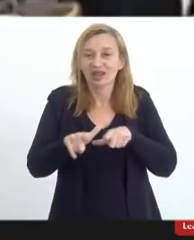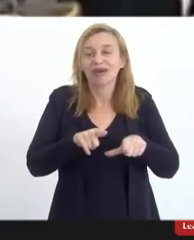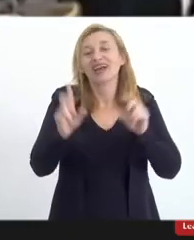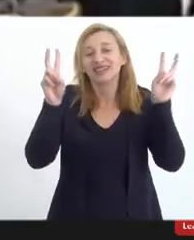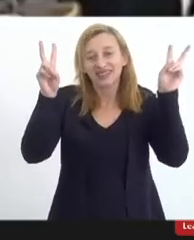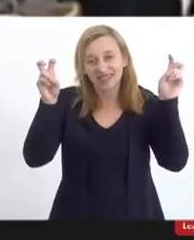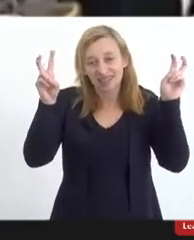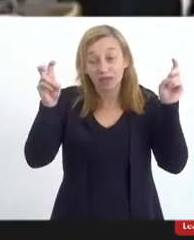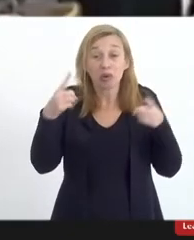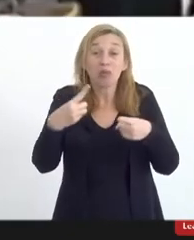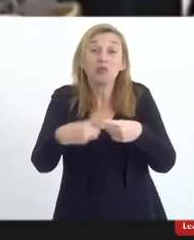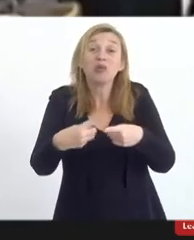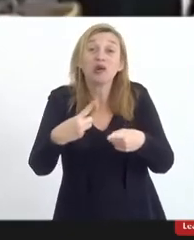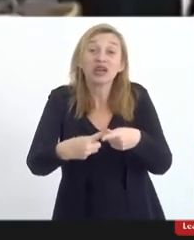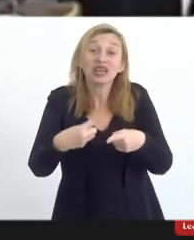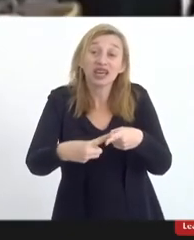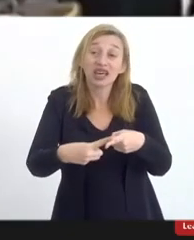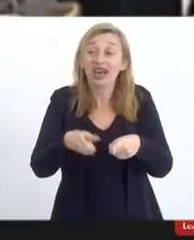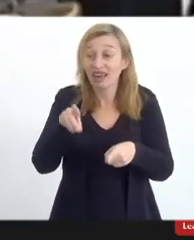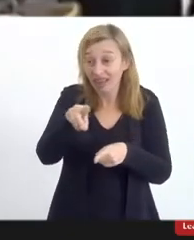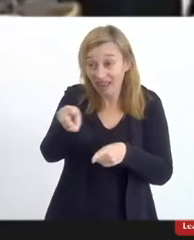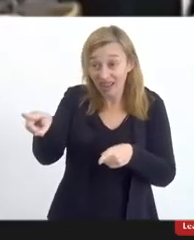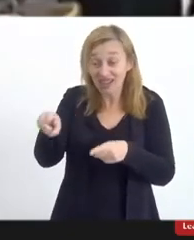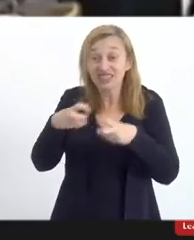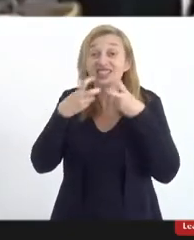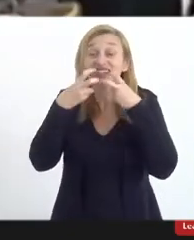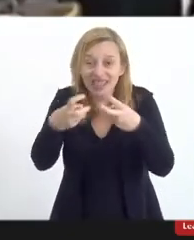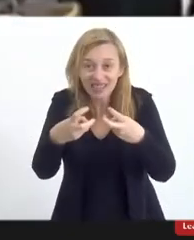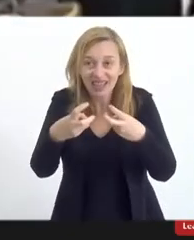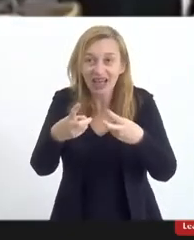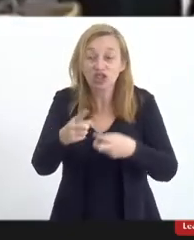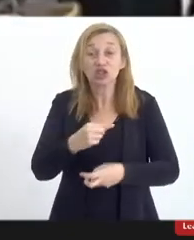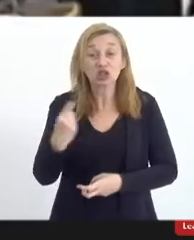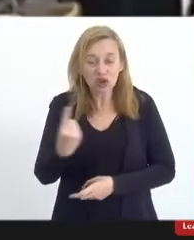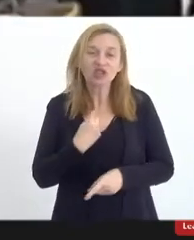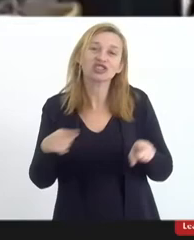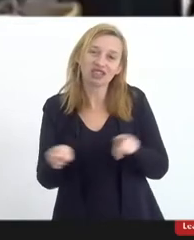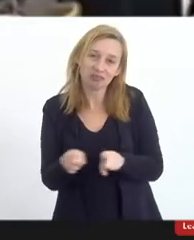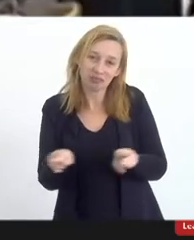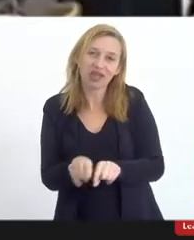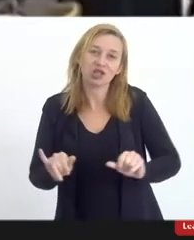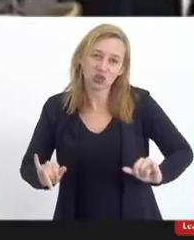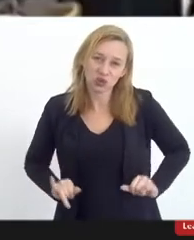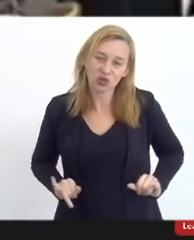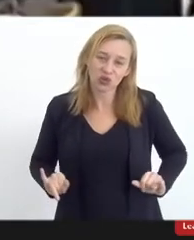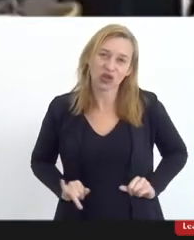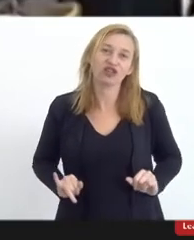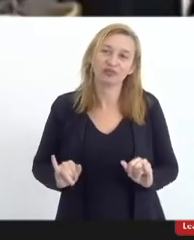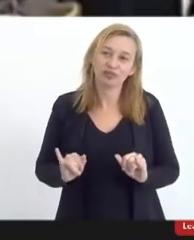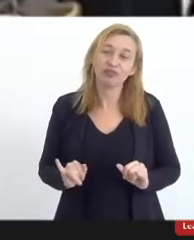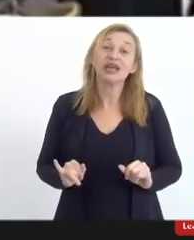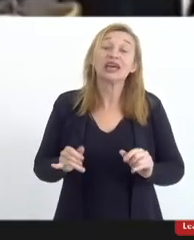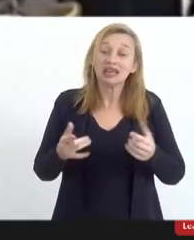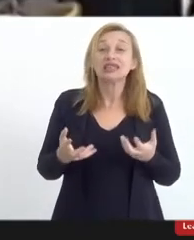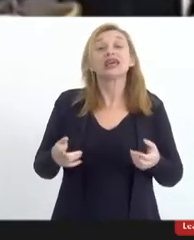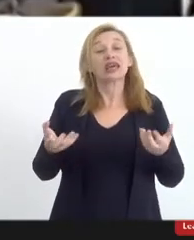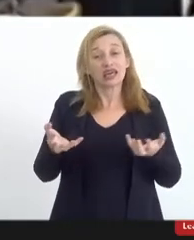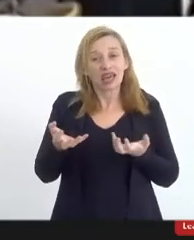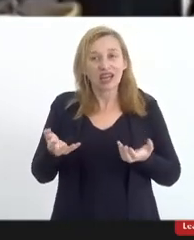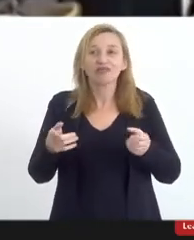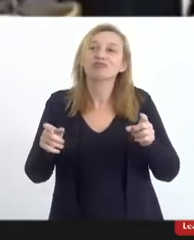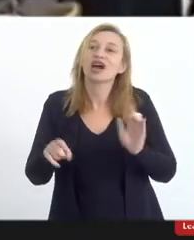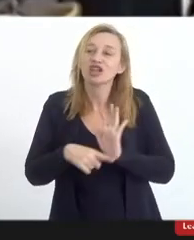temática, porque eles gritaram, não, nós também sofremos essa intolerância, então nós queremos ajudar